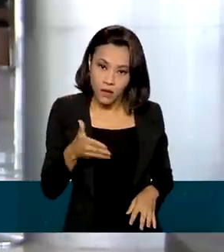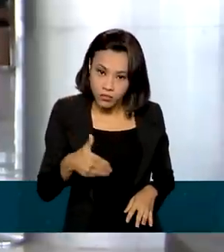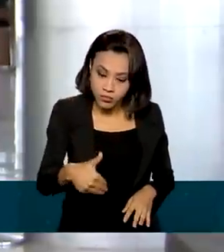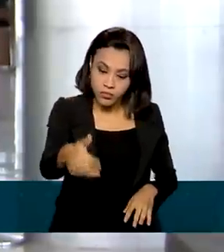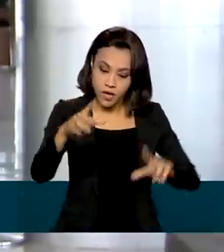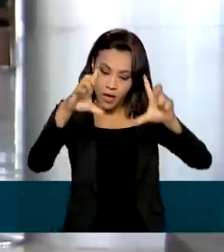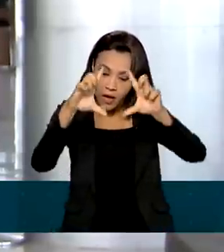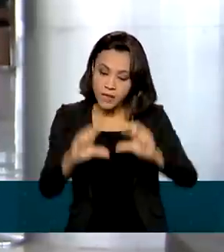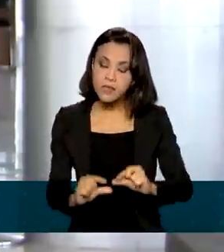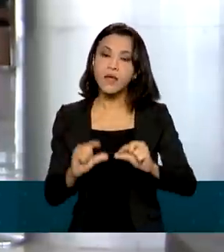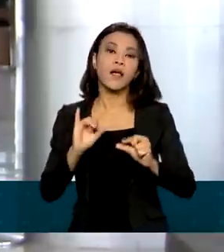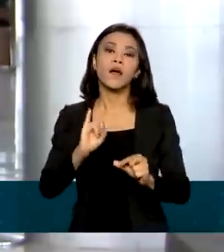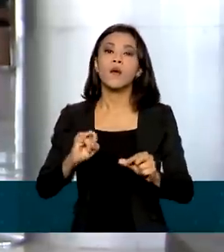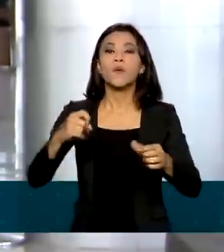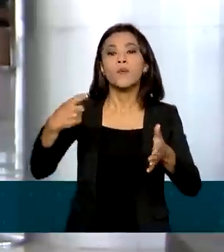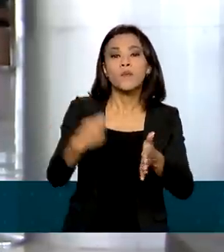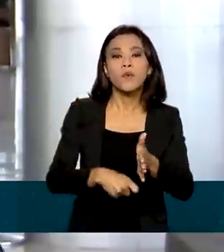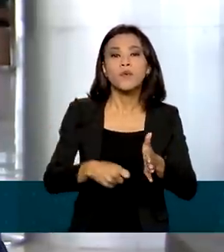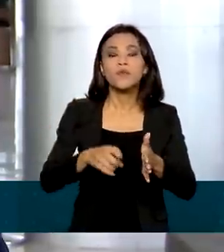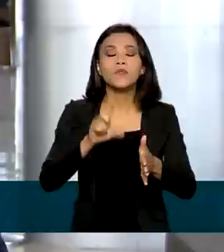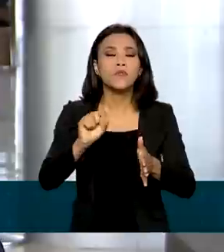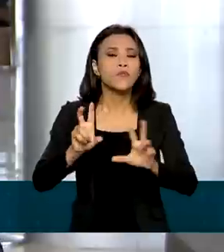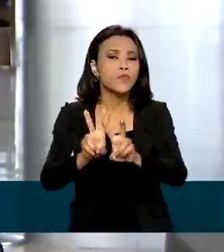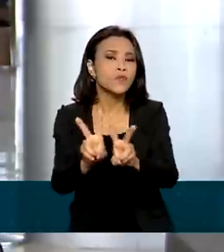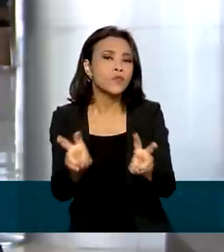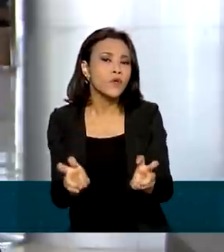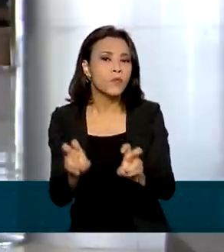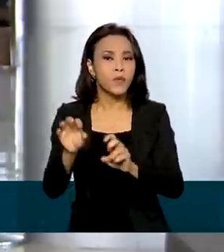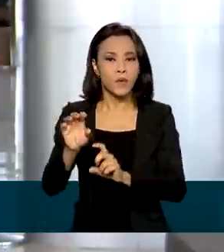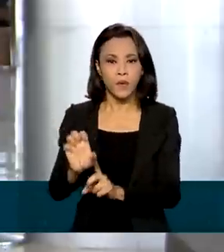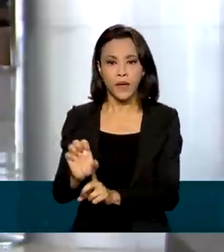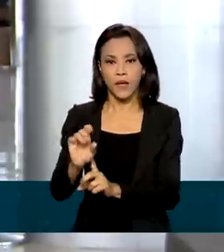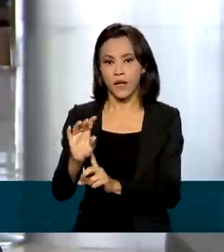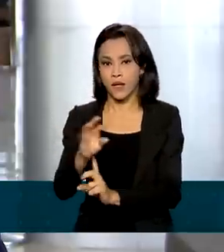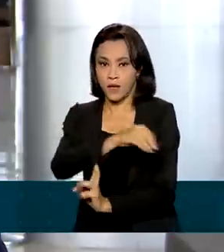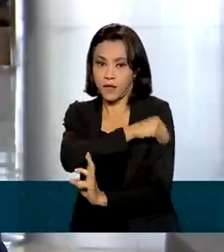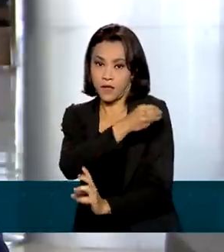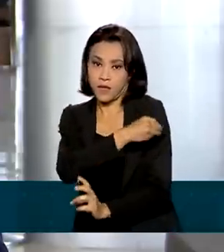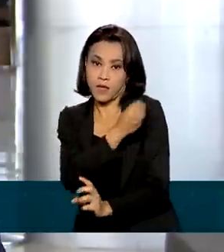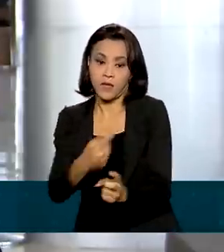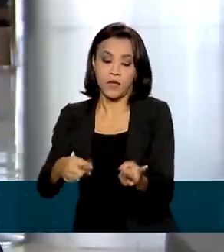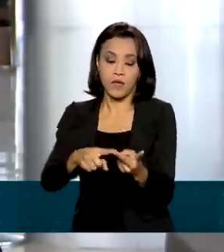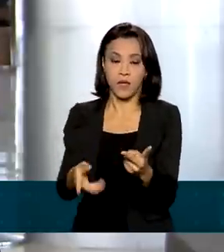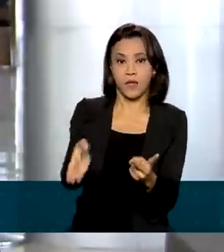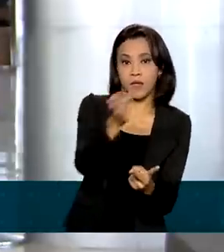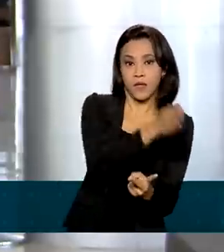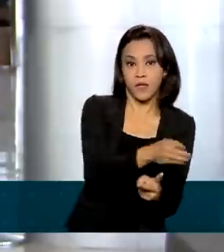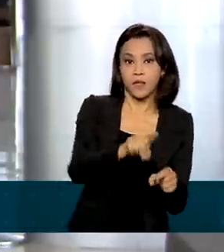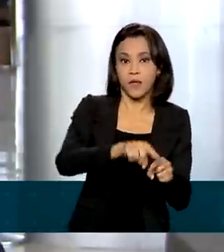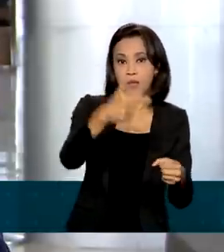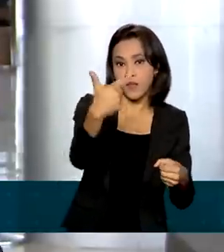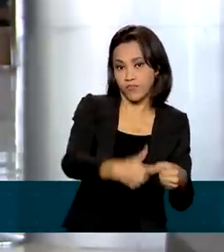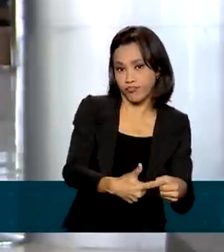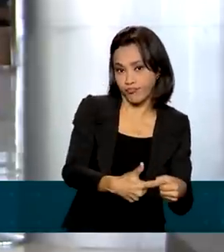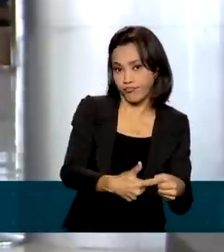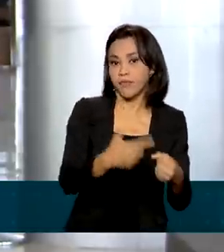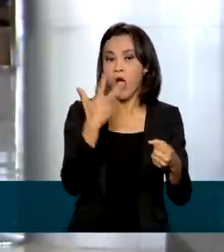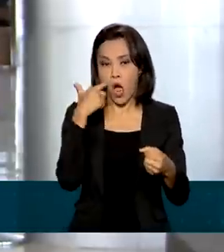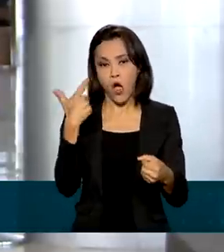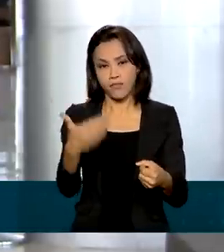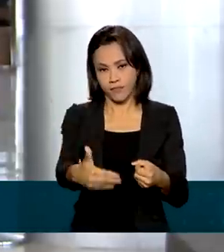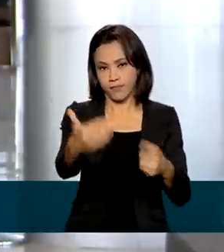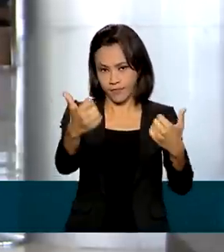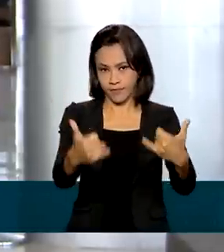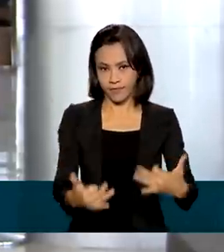federais sobre o etanol e a gasolina para tentar reduzir o valor direto ao consumidor na bomba. Vamos acompanhar o que disse o